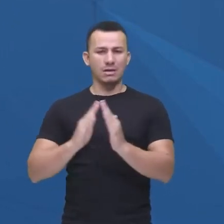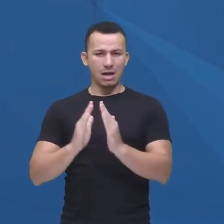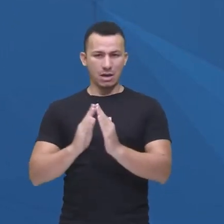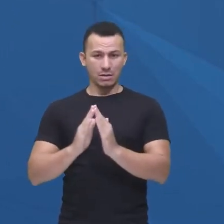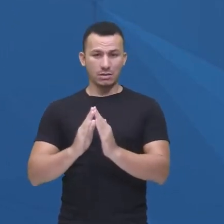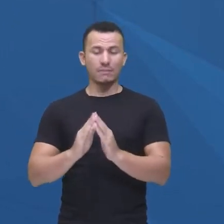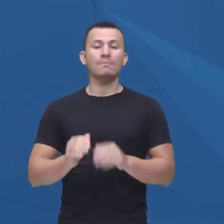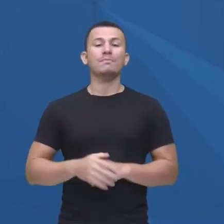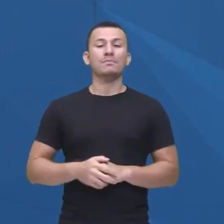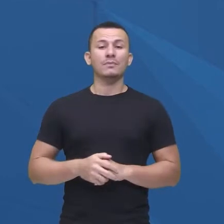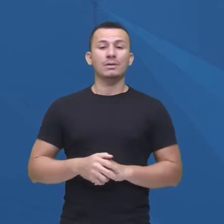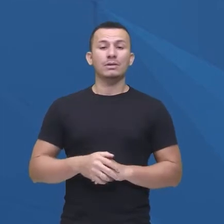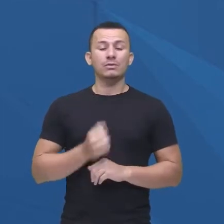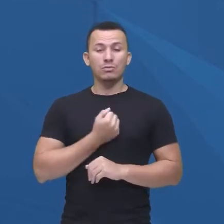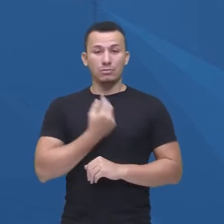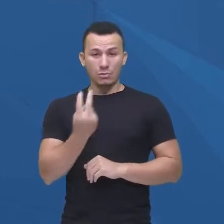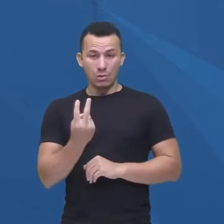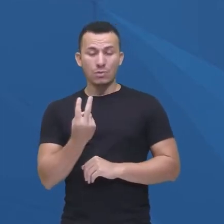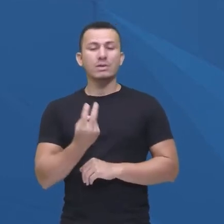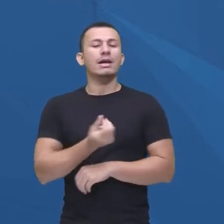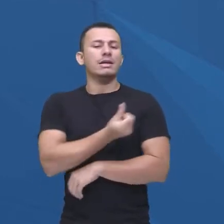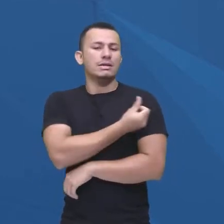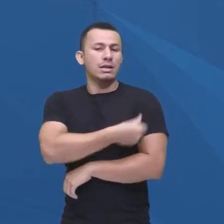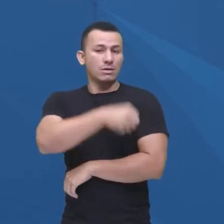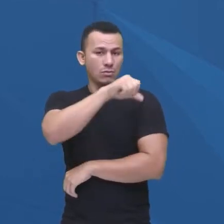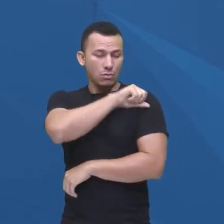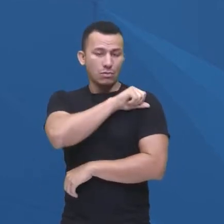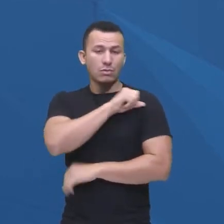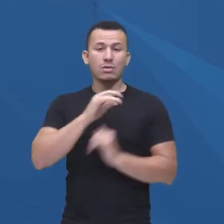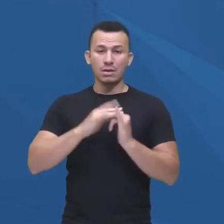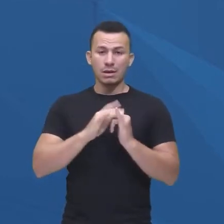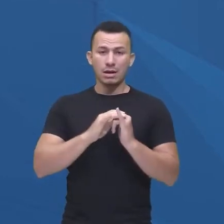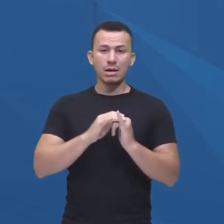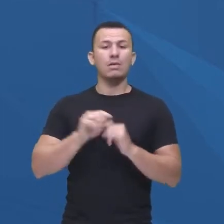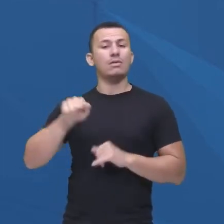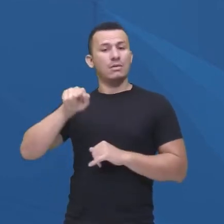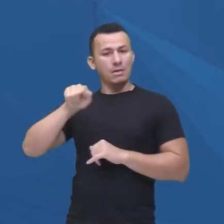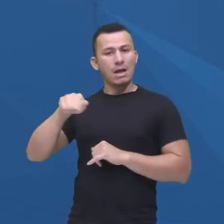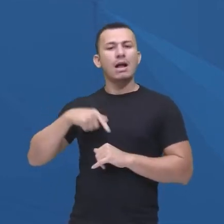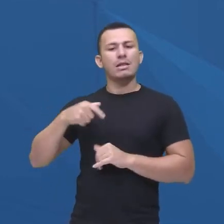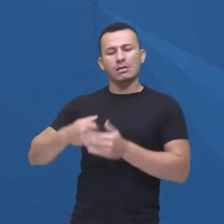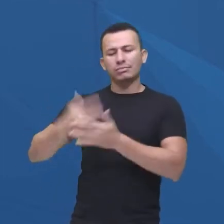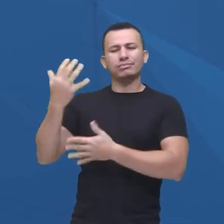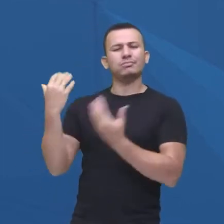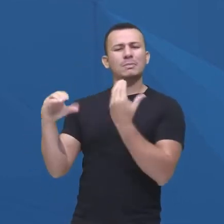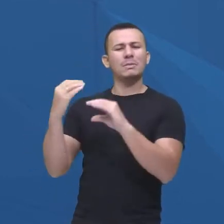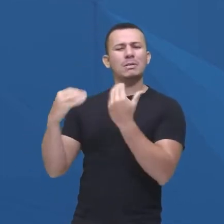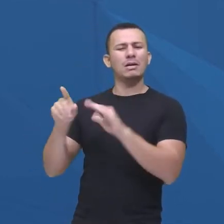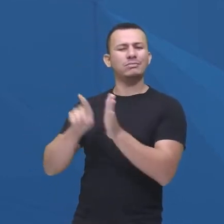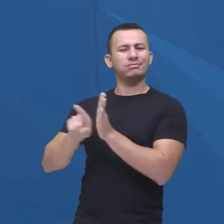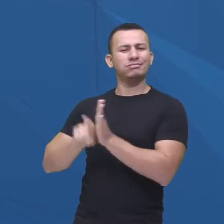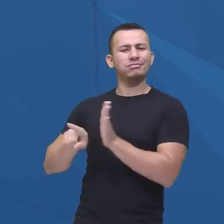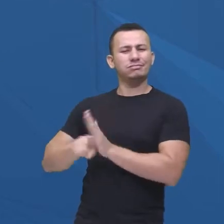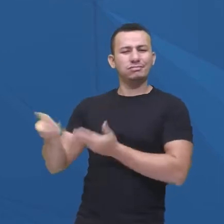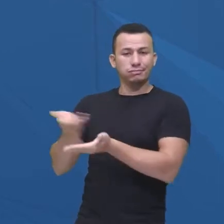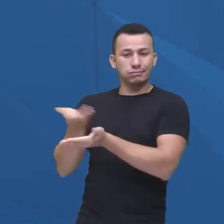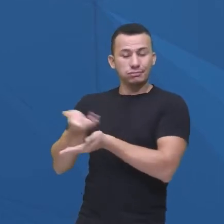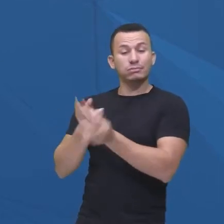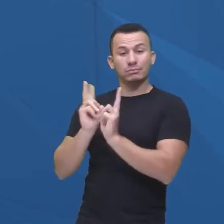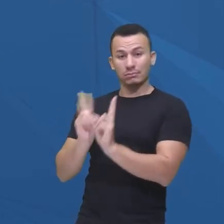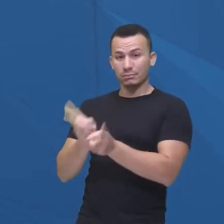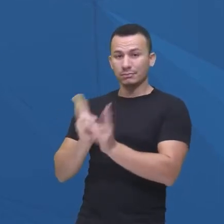canal 2, que é o canal do Ensino Fundamental de 6º ao 9º. É por lá que a gente tá colocando as perguntas interativas via